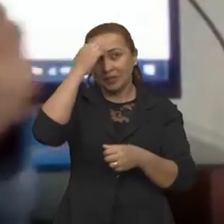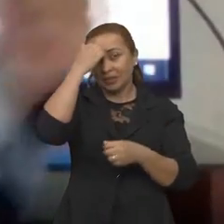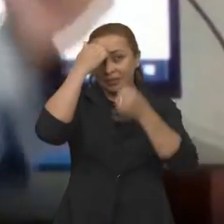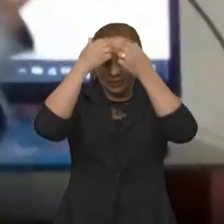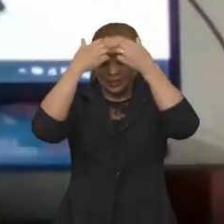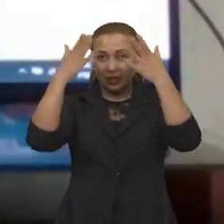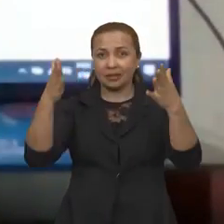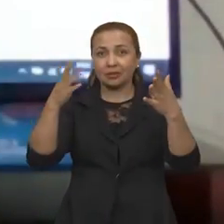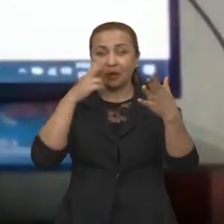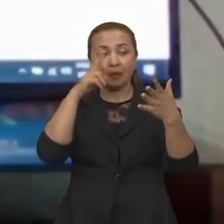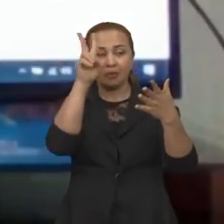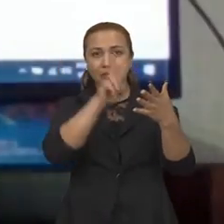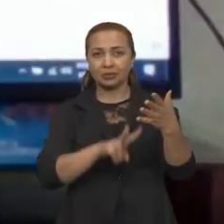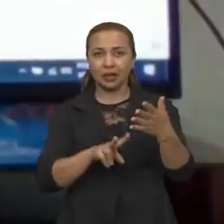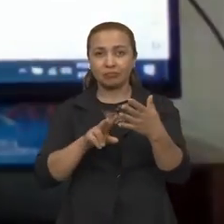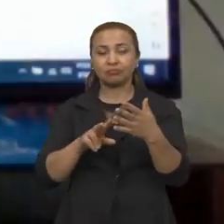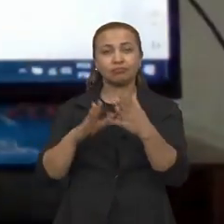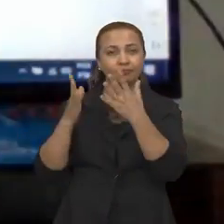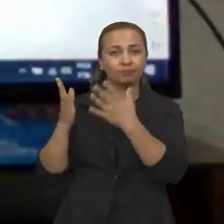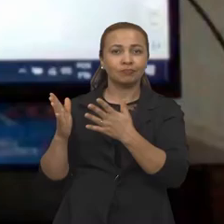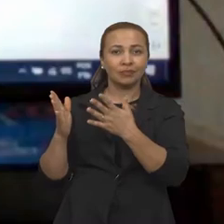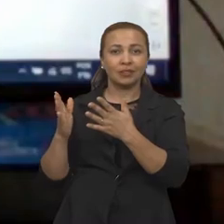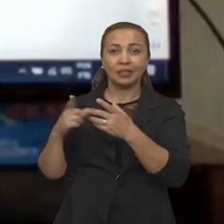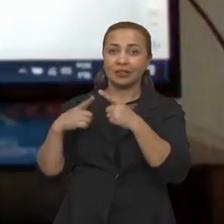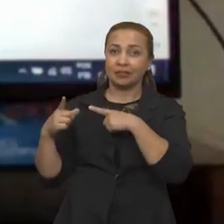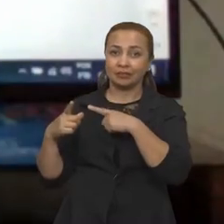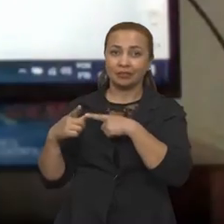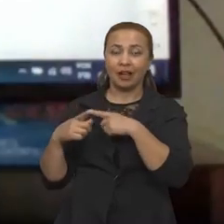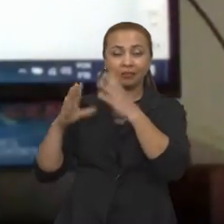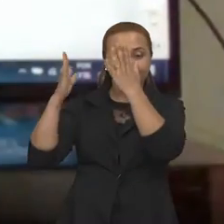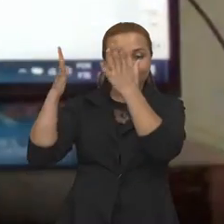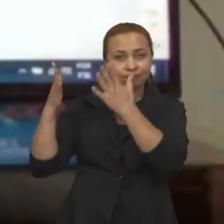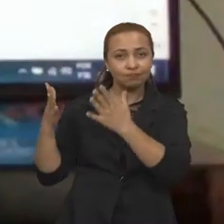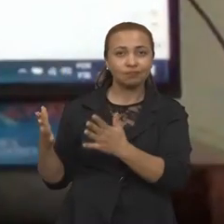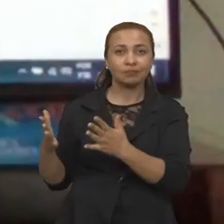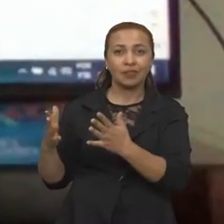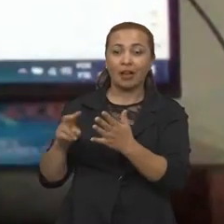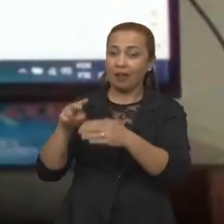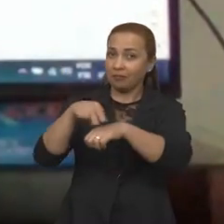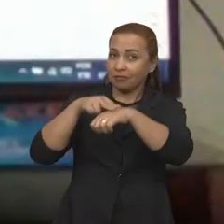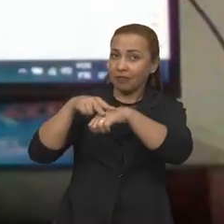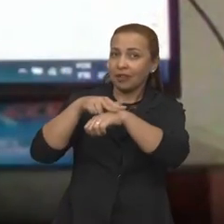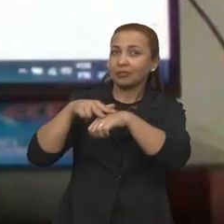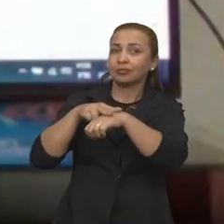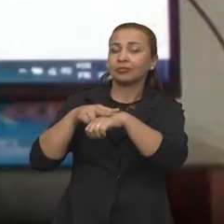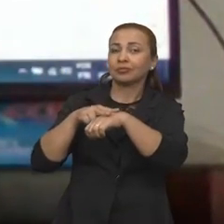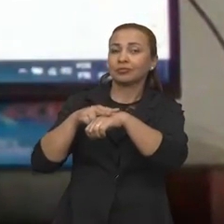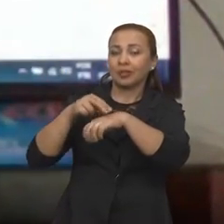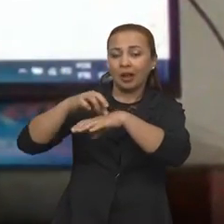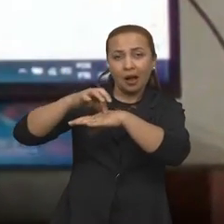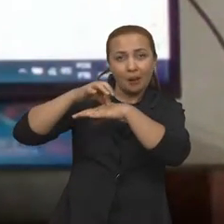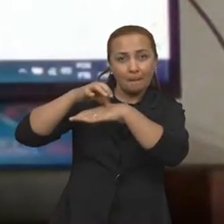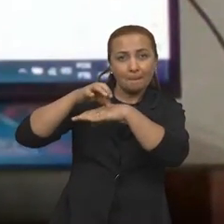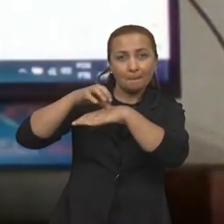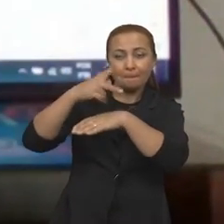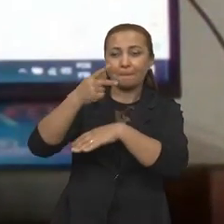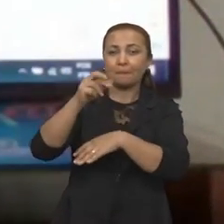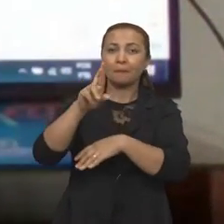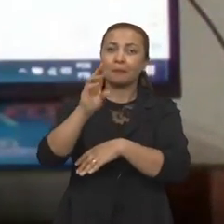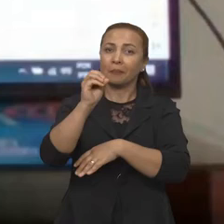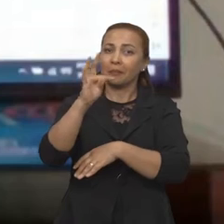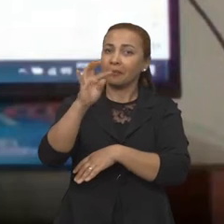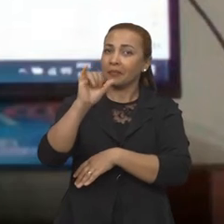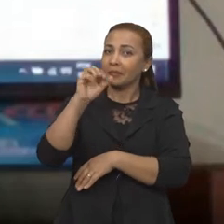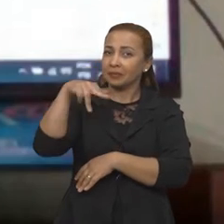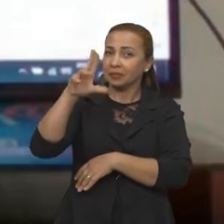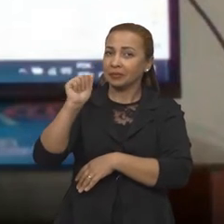vamos analisar a seguinte imagem. Eu tenho aqui o detalhe em verde, que seria a proteína M-PRO, a